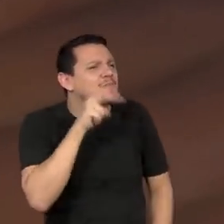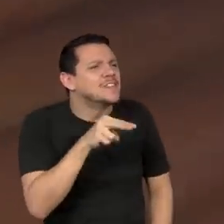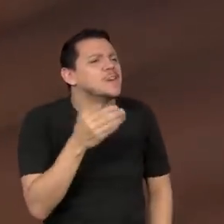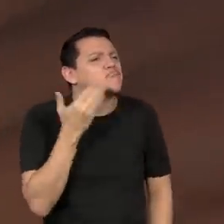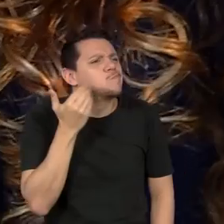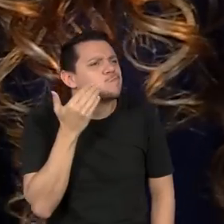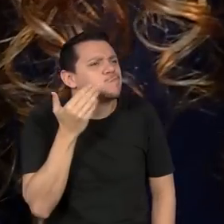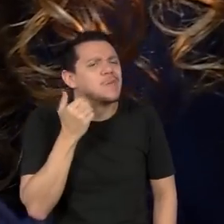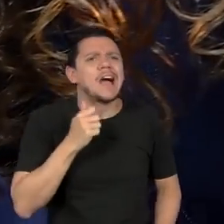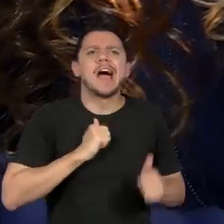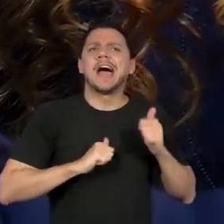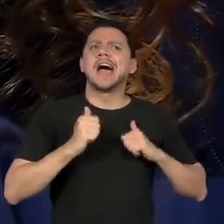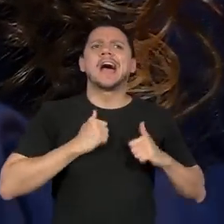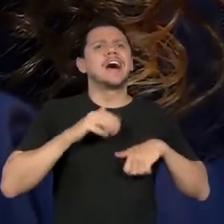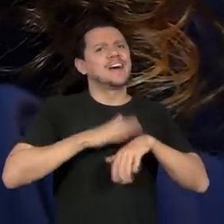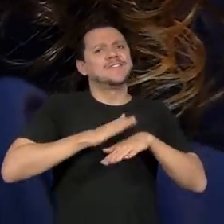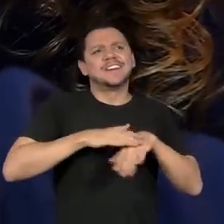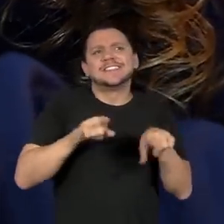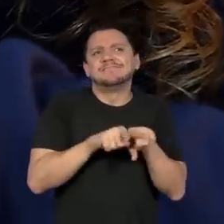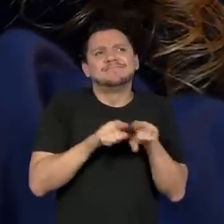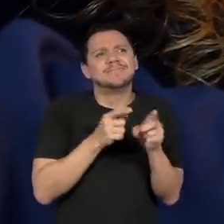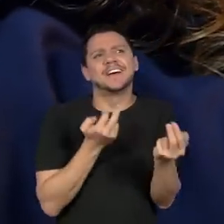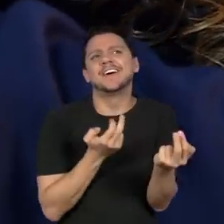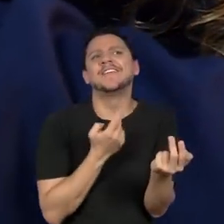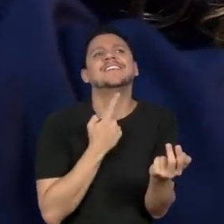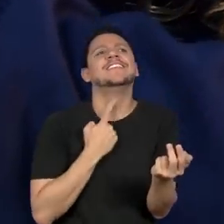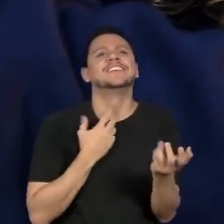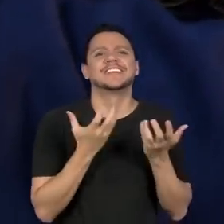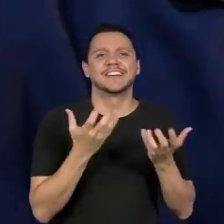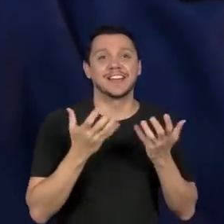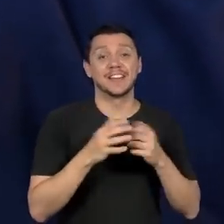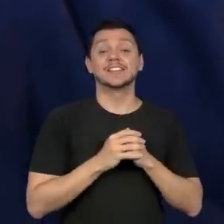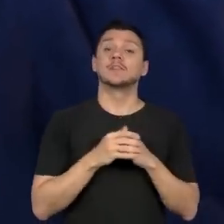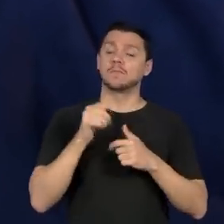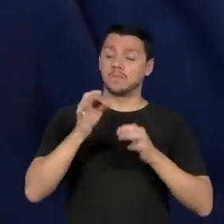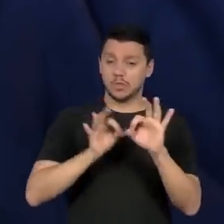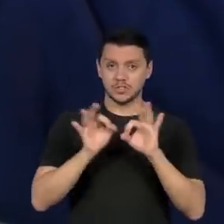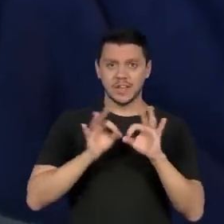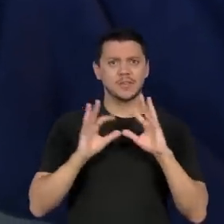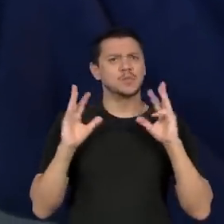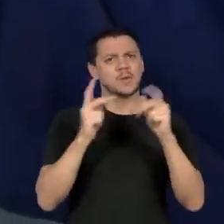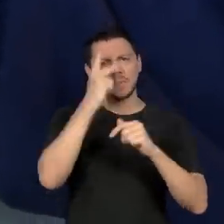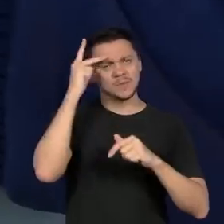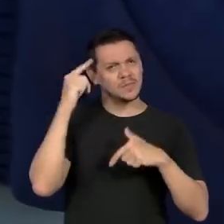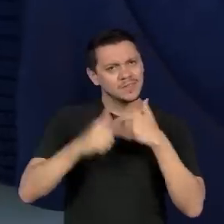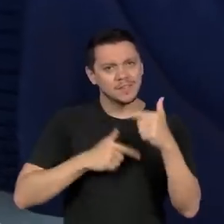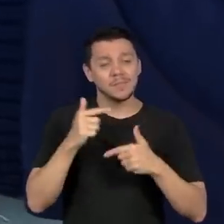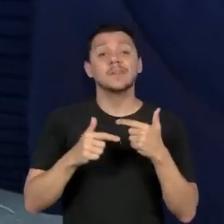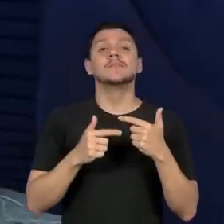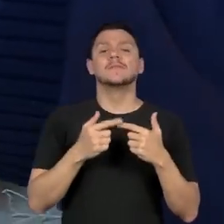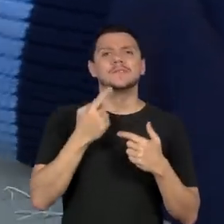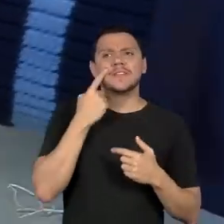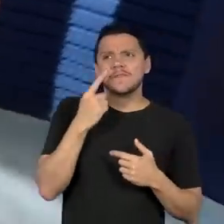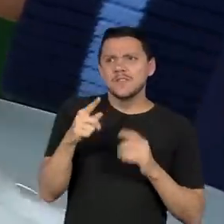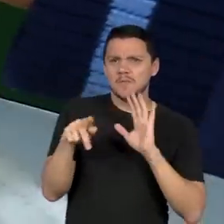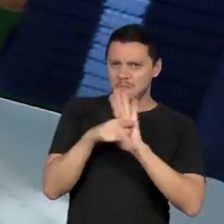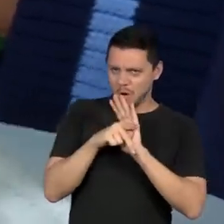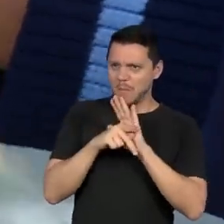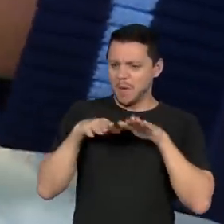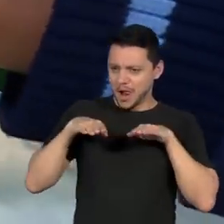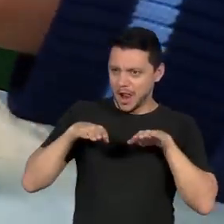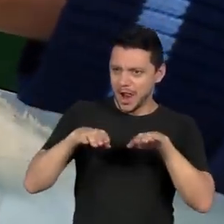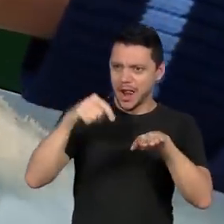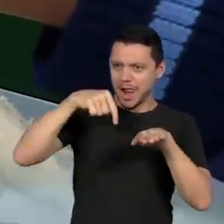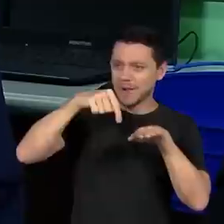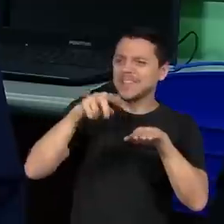costurar também. E no projeto, onde todo mundo coloca a mão na massa para aprender, quando você viu a máquina de costura, você lembrou da vovó e falou, vou na